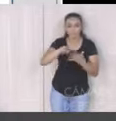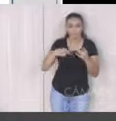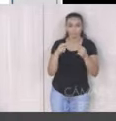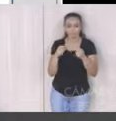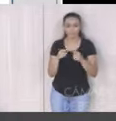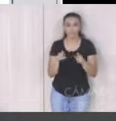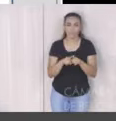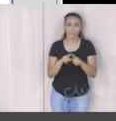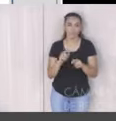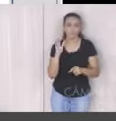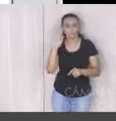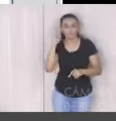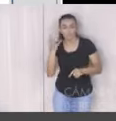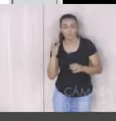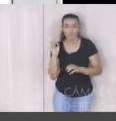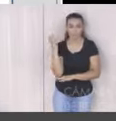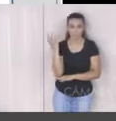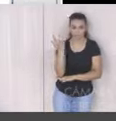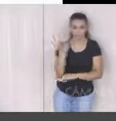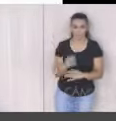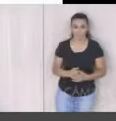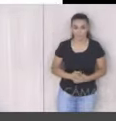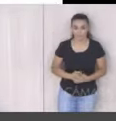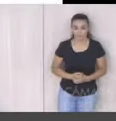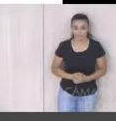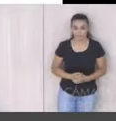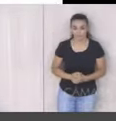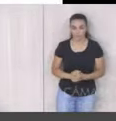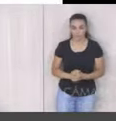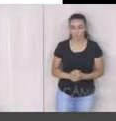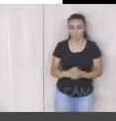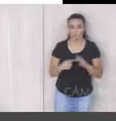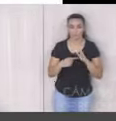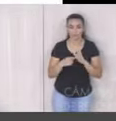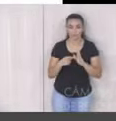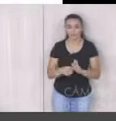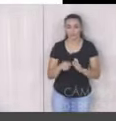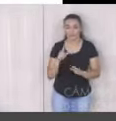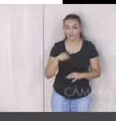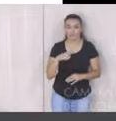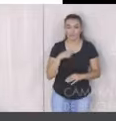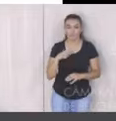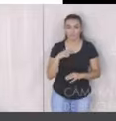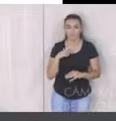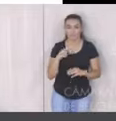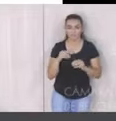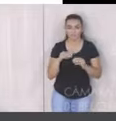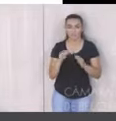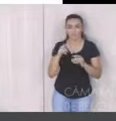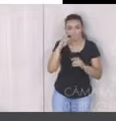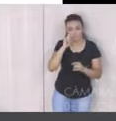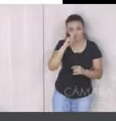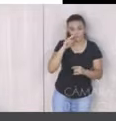soluções baseadas na natureza. Os indicadores são indicadores de sanobridade ambiental, hoje